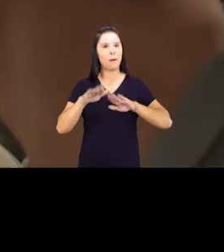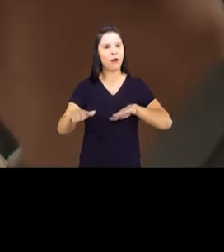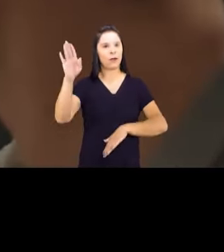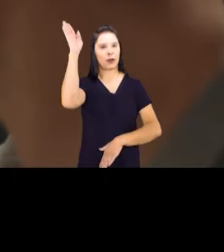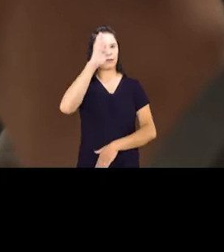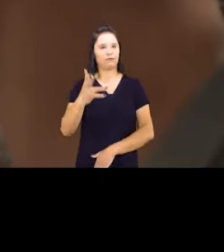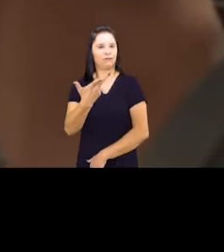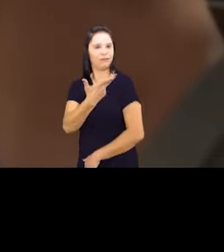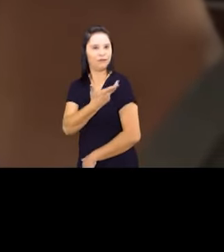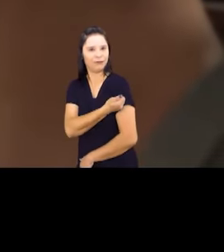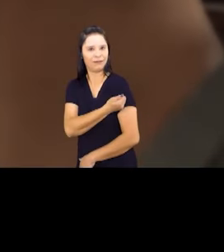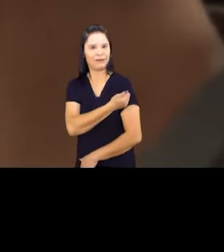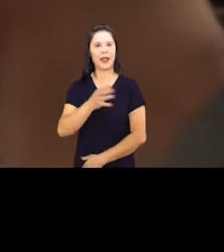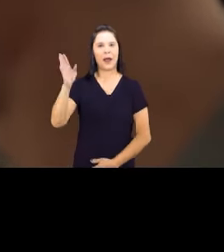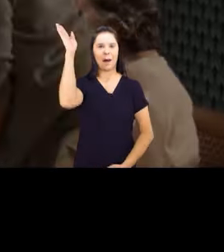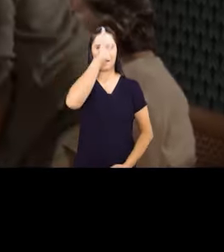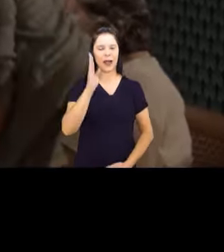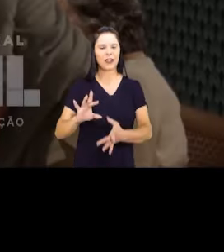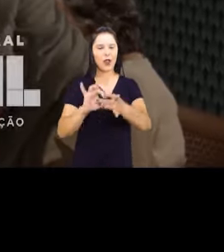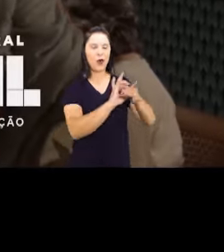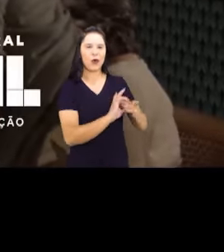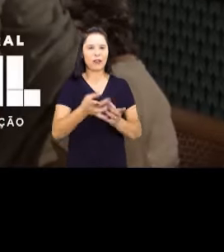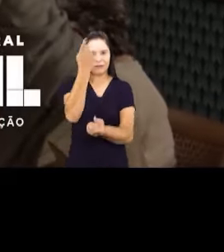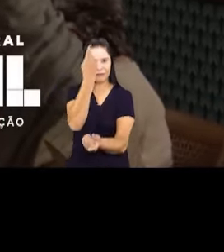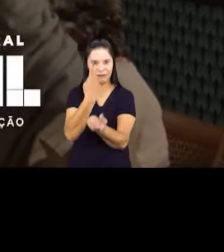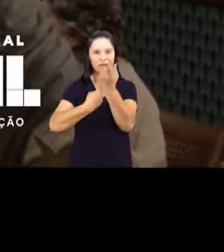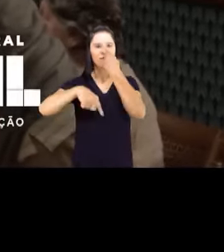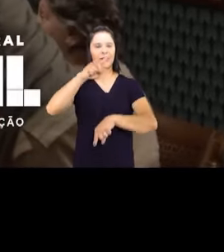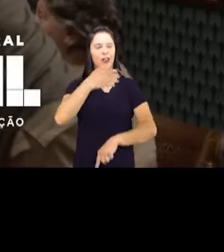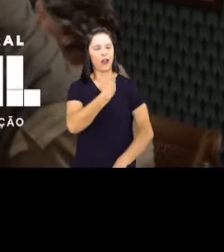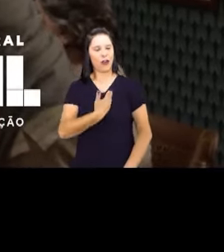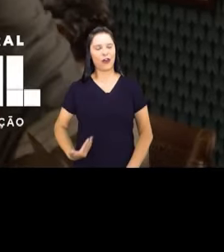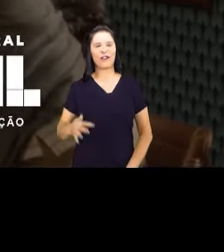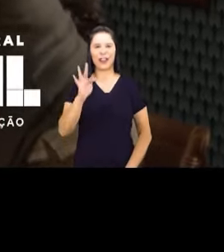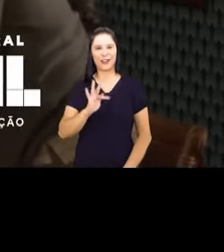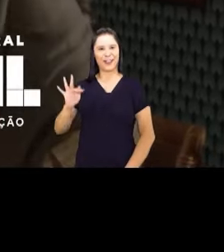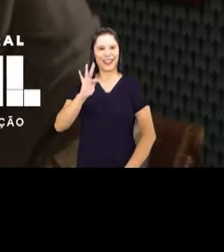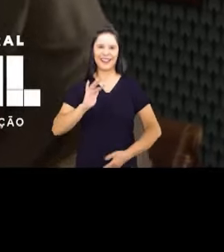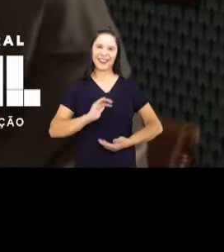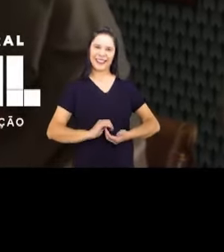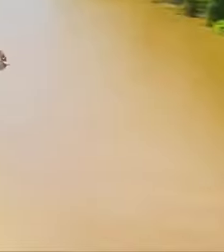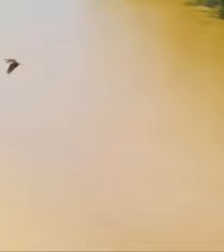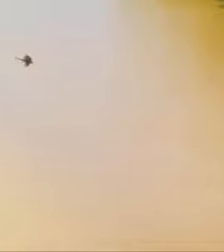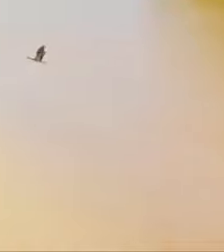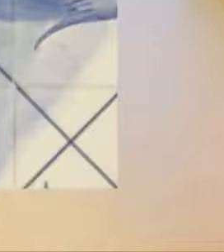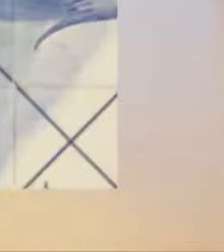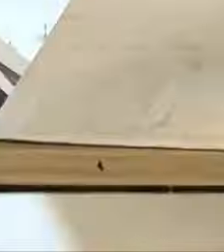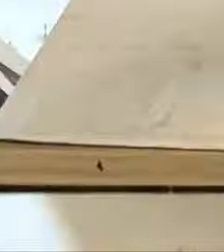Movimento Nacional pela Vacinação. Brasil. União e Reconstrução. Governo Federal.